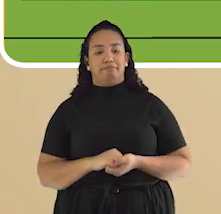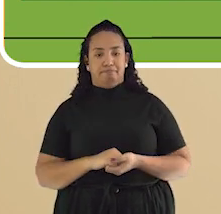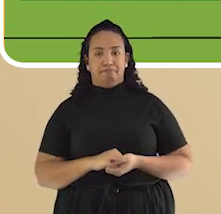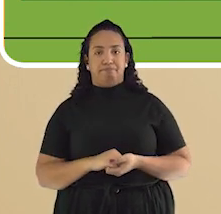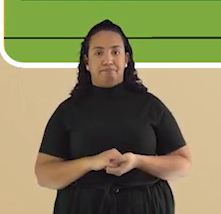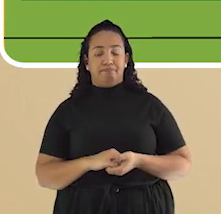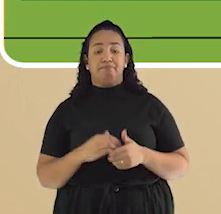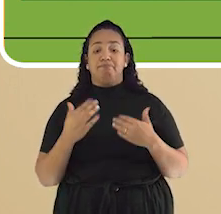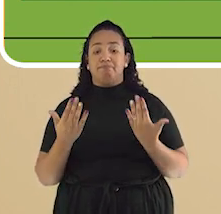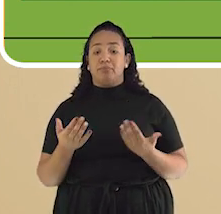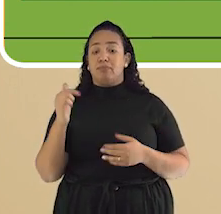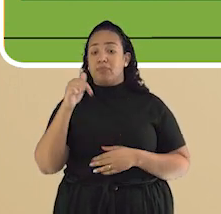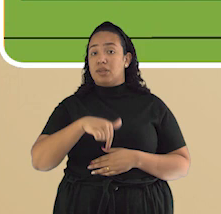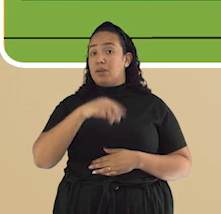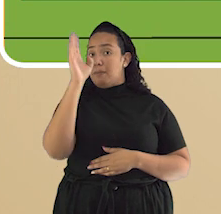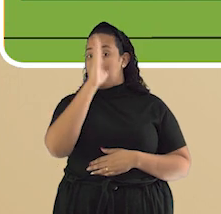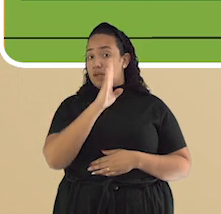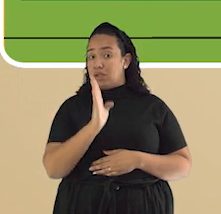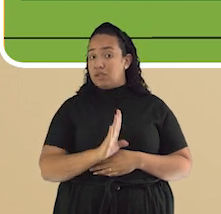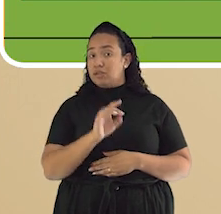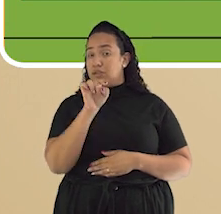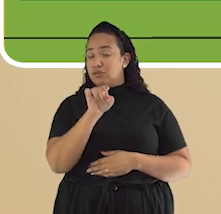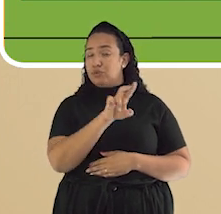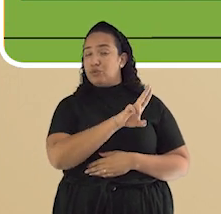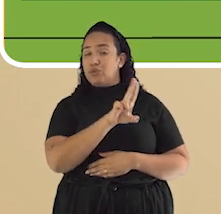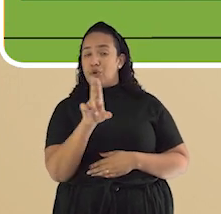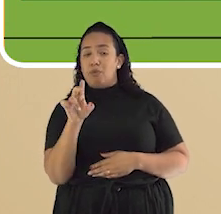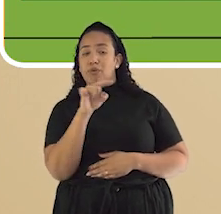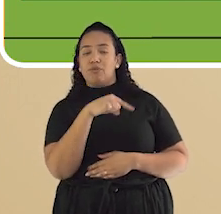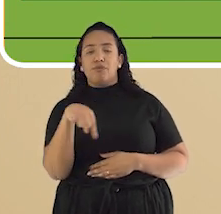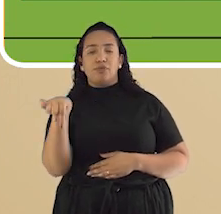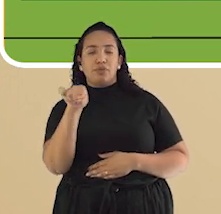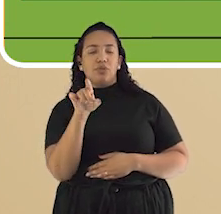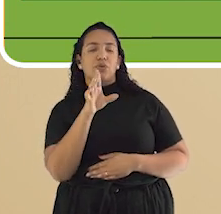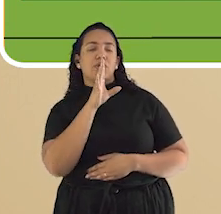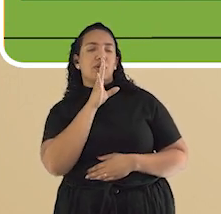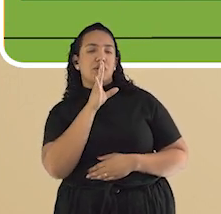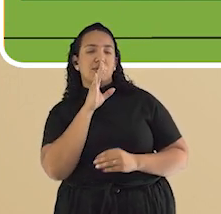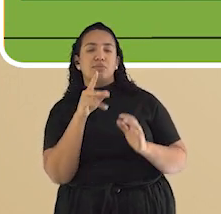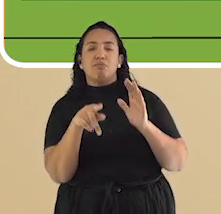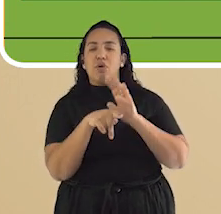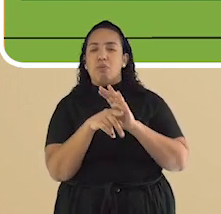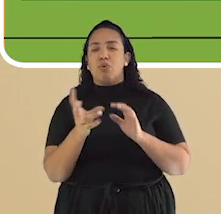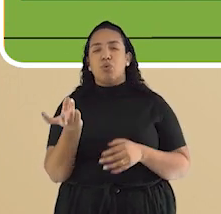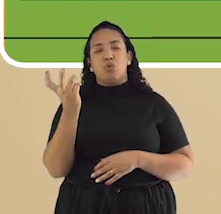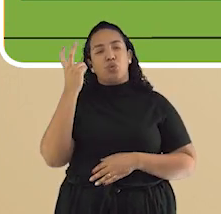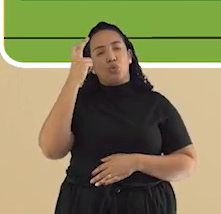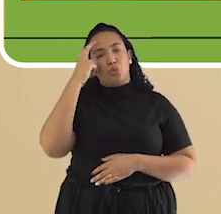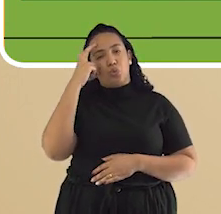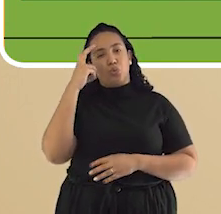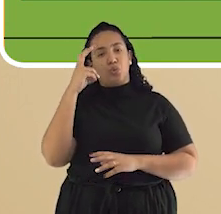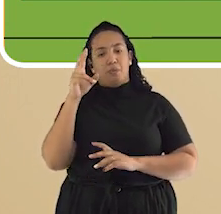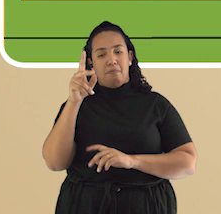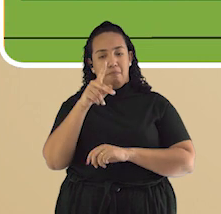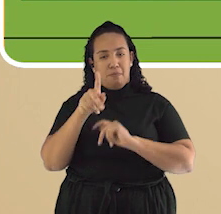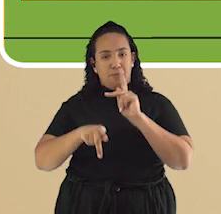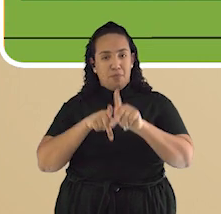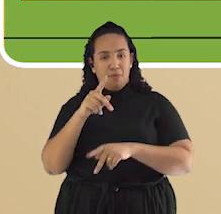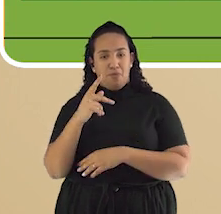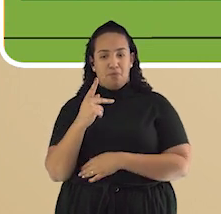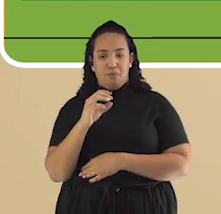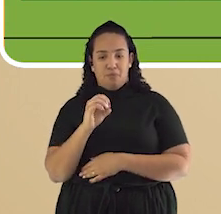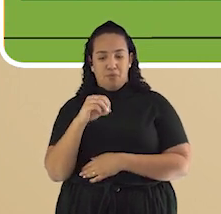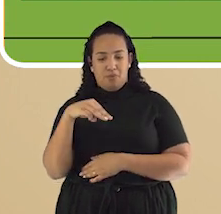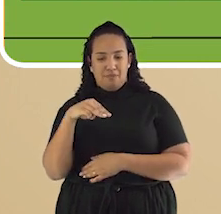ganhou o nome pelo qual você deve conhecer, que diz mais respeito à cultura dos pomeranos, que é a polenta.